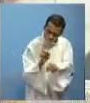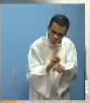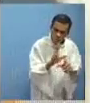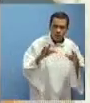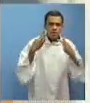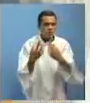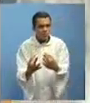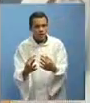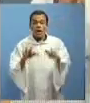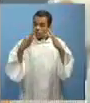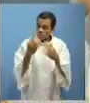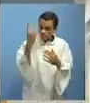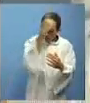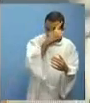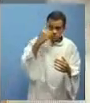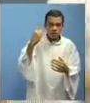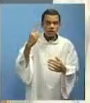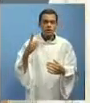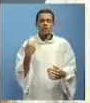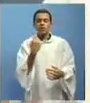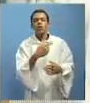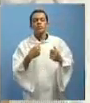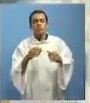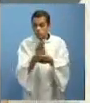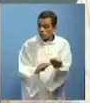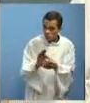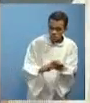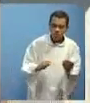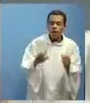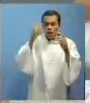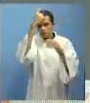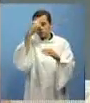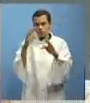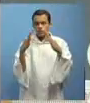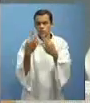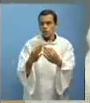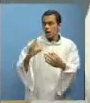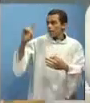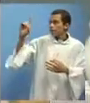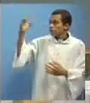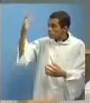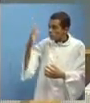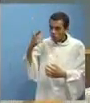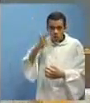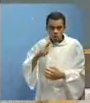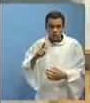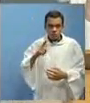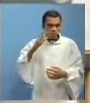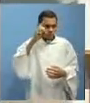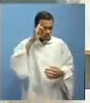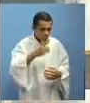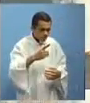ensina, e Deus mais uma vez vai aparecer para José e dizer, José, levanta-te, ah esse